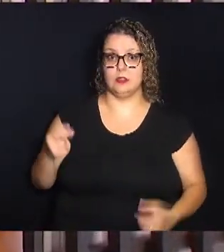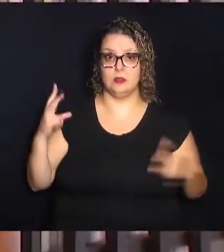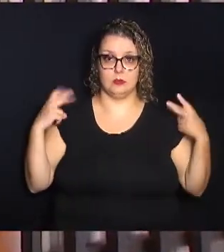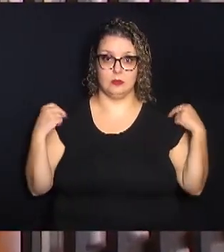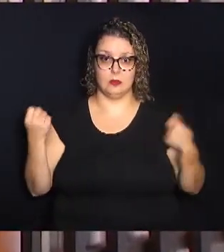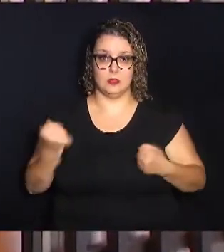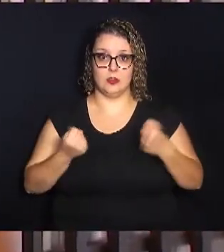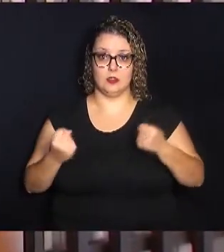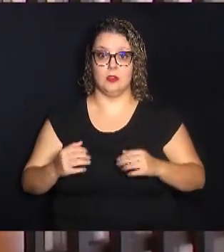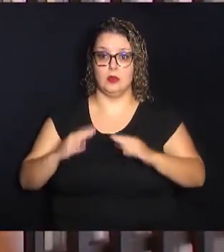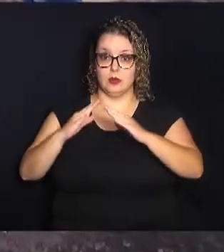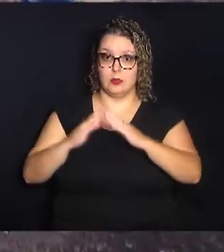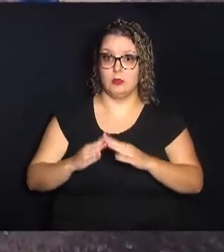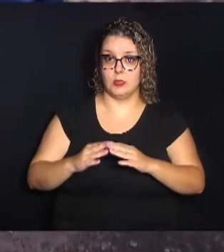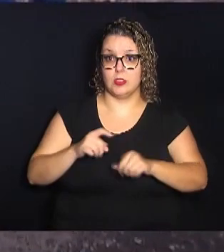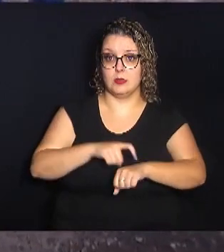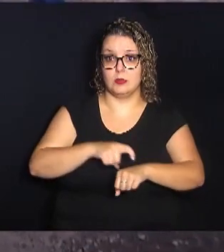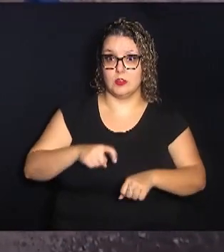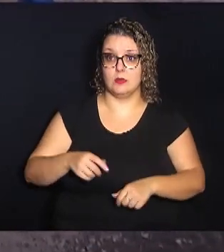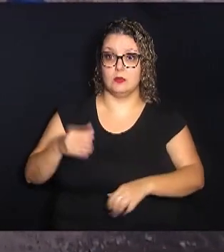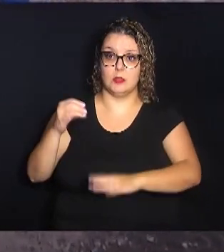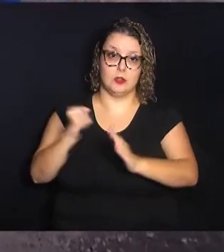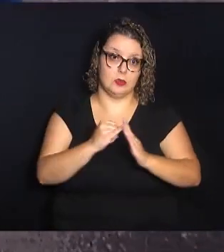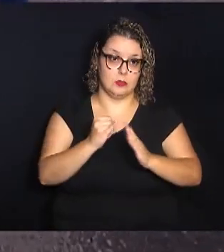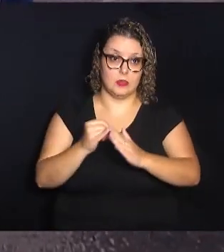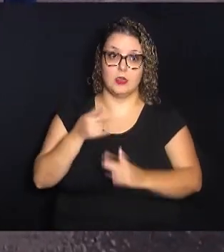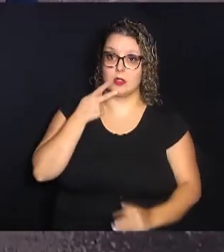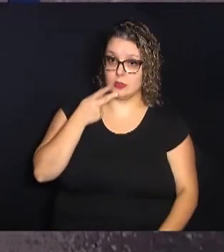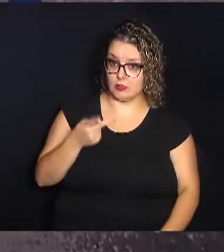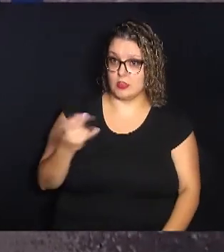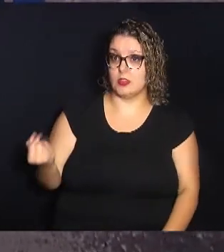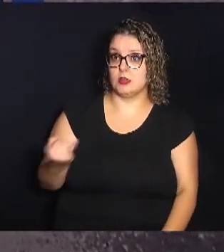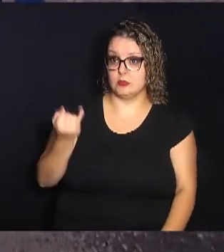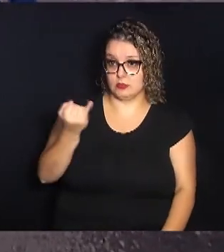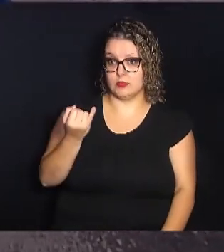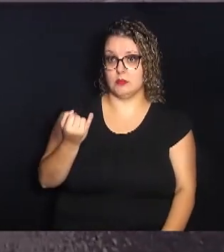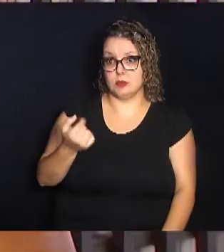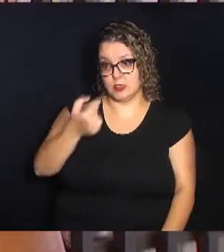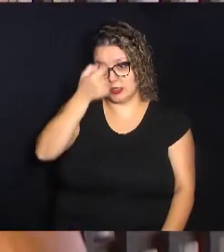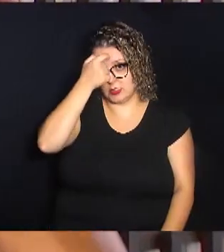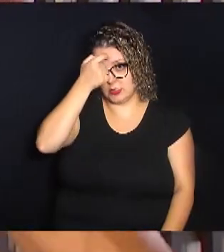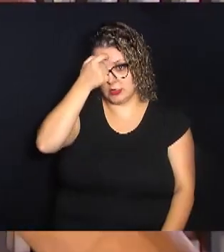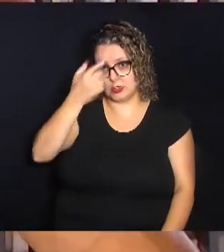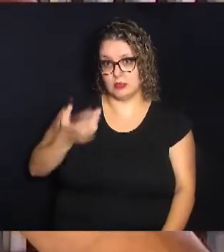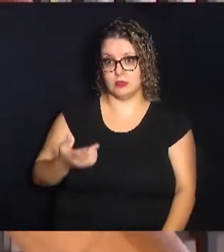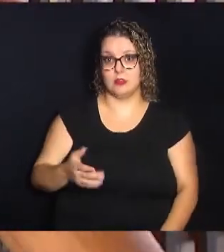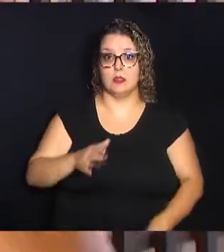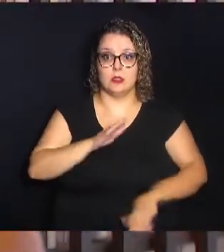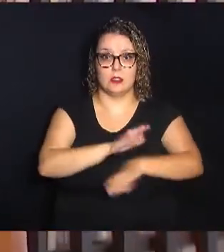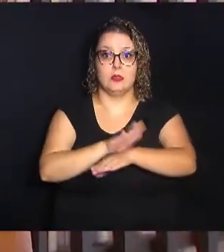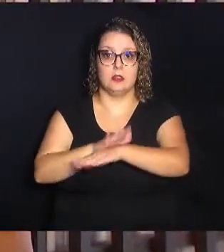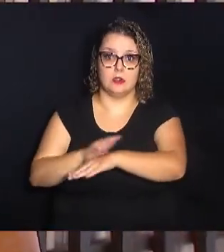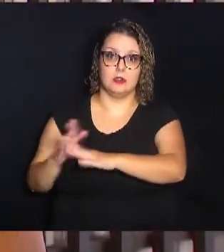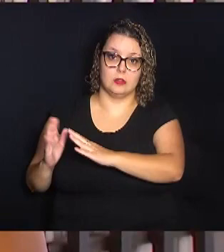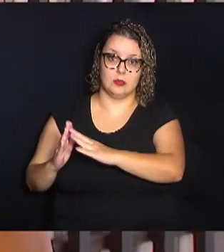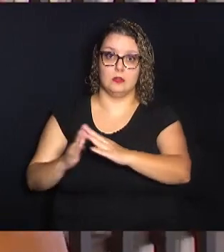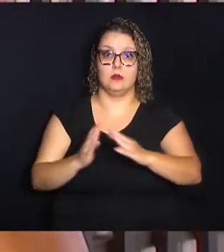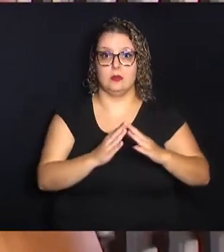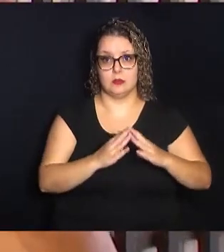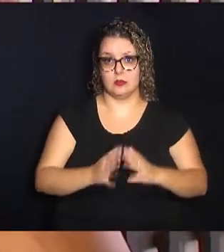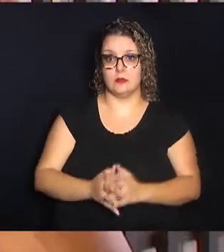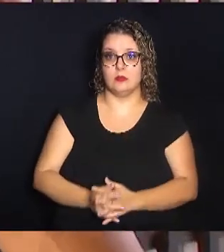temporariamente no imóvel. E fala sobre a importância dessa conscientização. Ajuda também a vizinhança, que